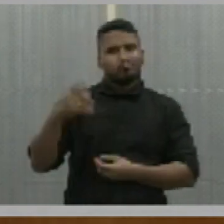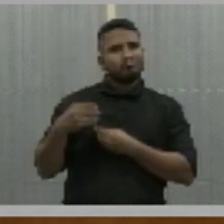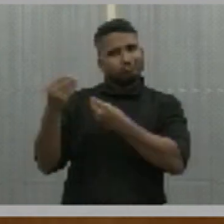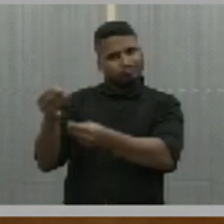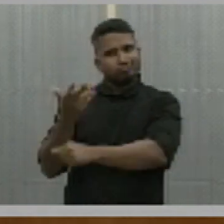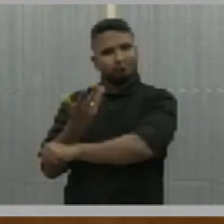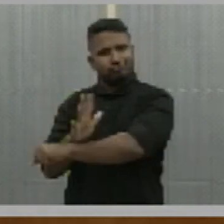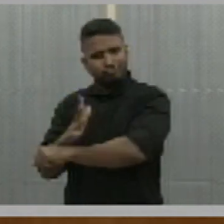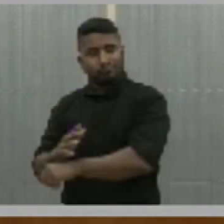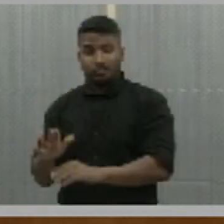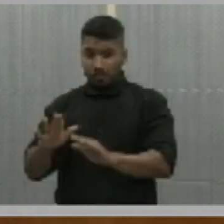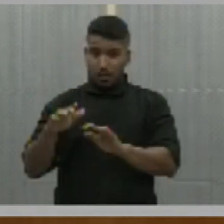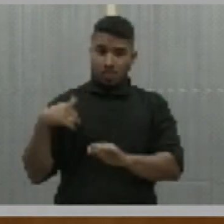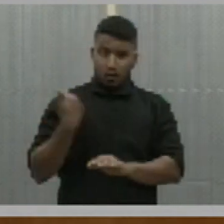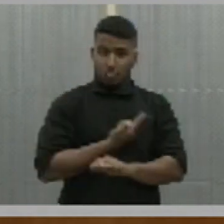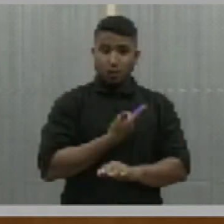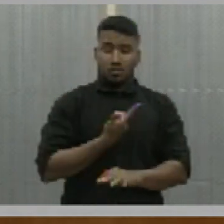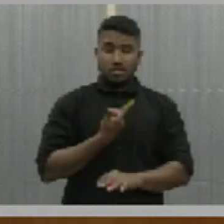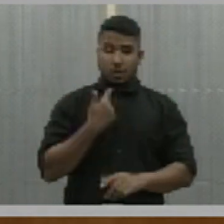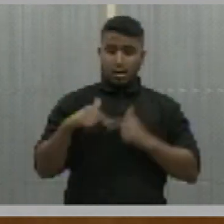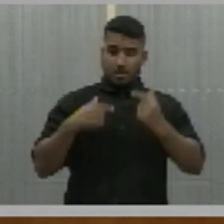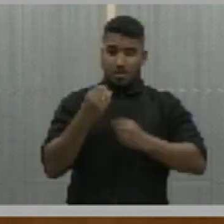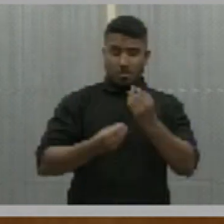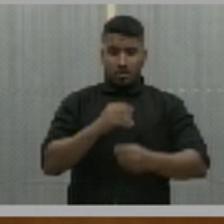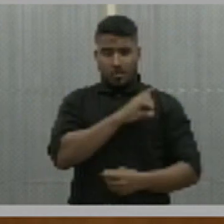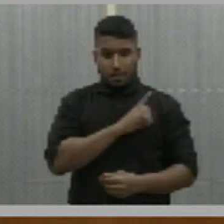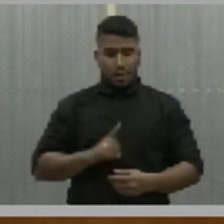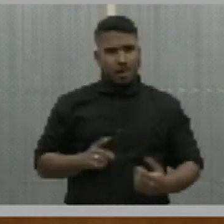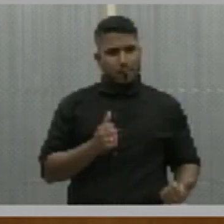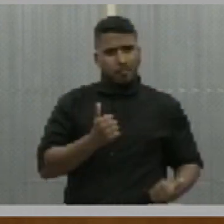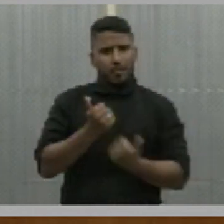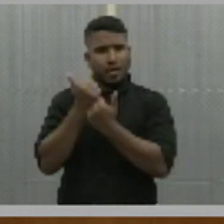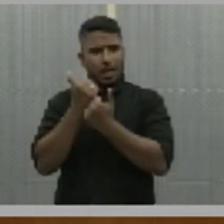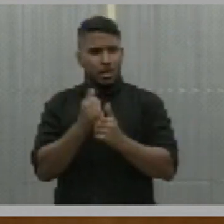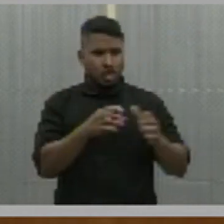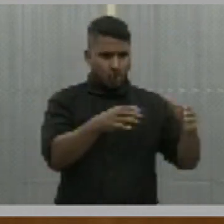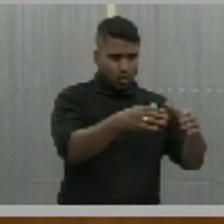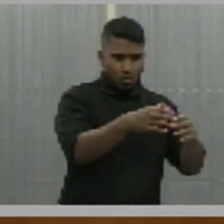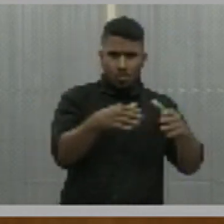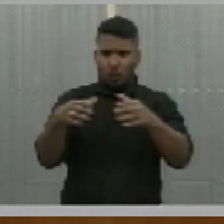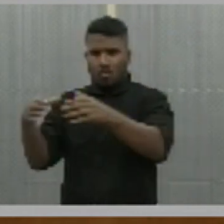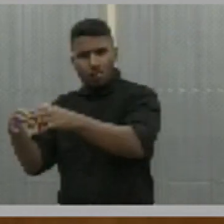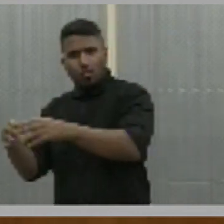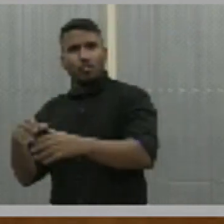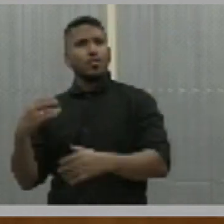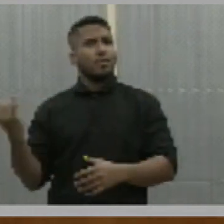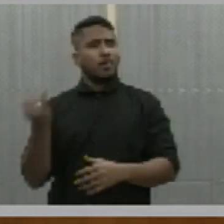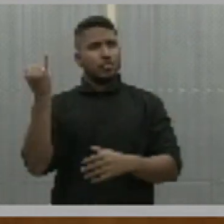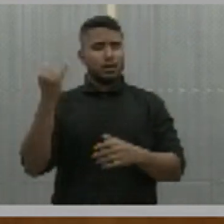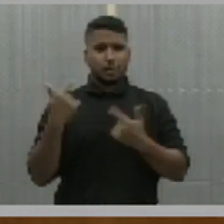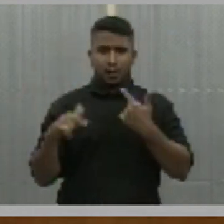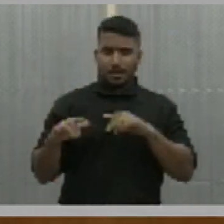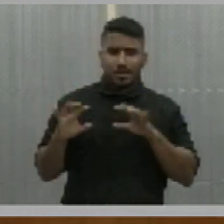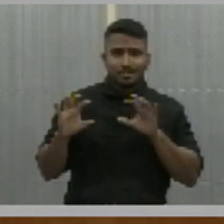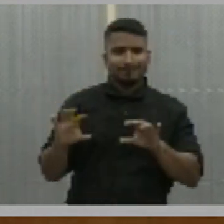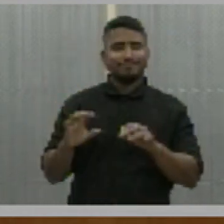trabalho nosso como parlamentar de ir apoiando essas iniciativas pessoas